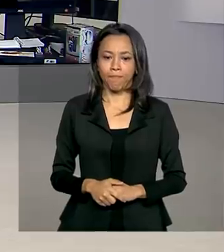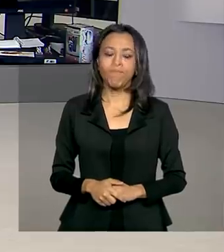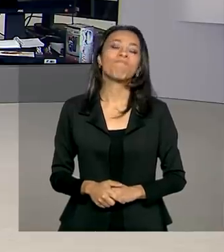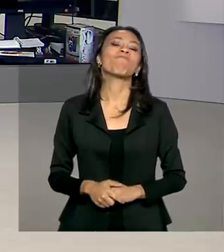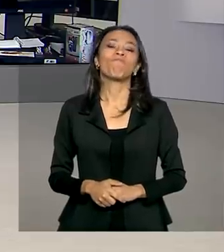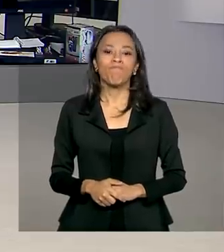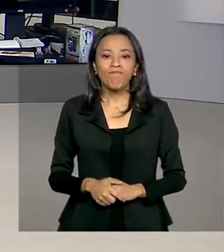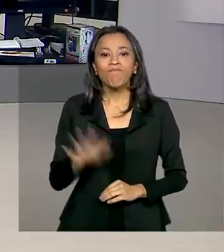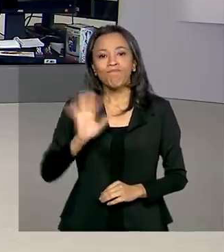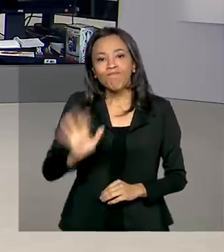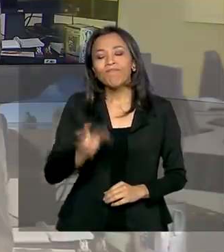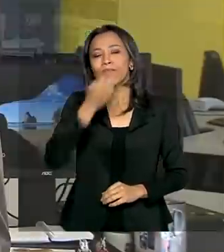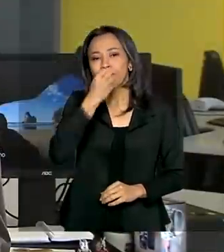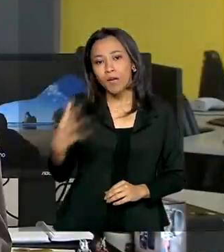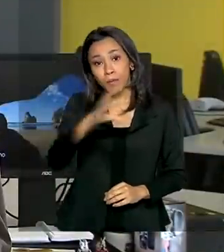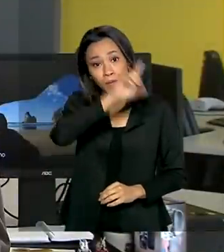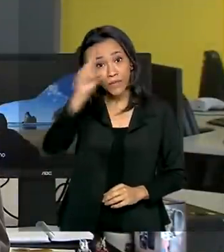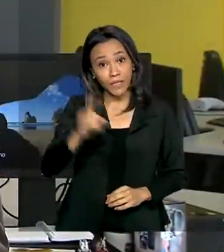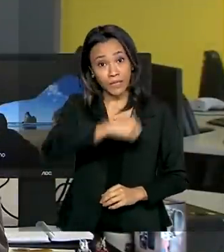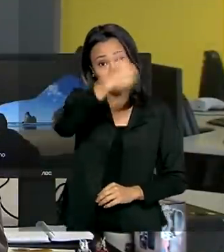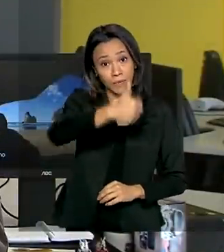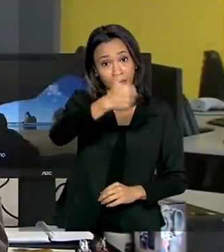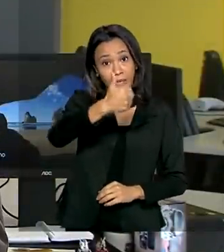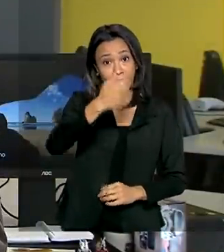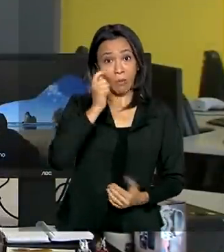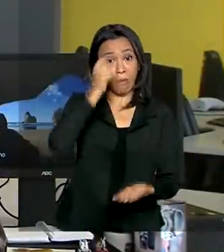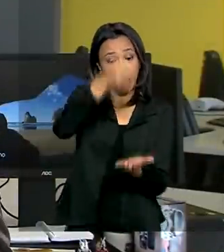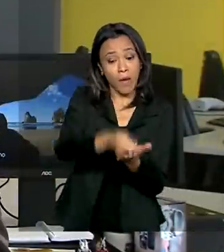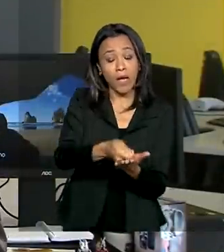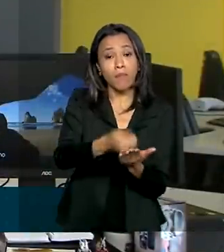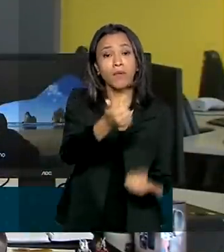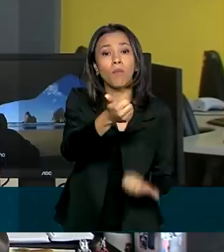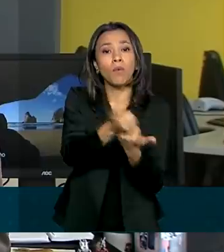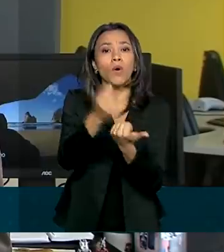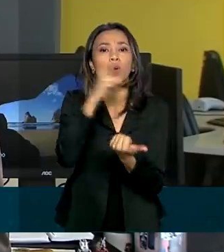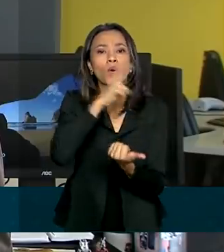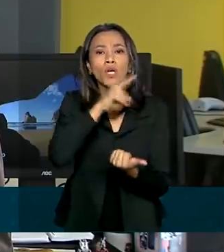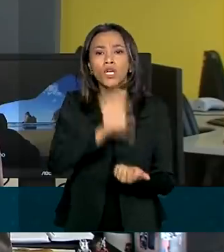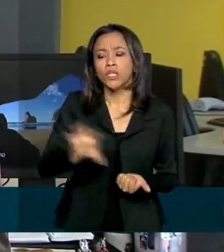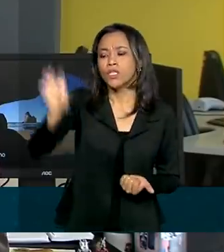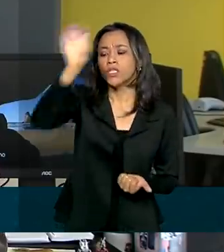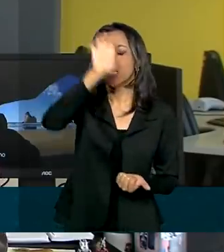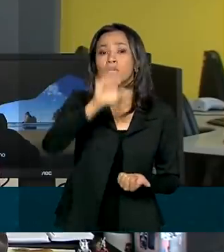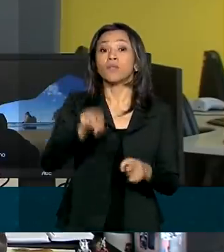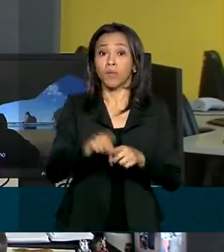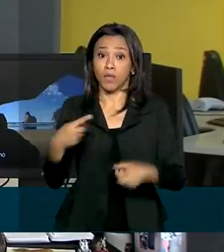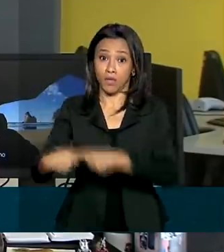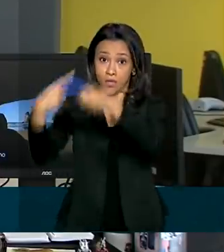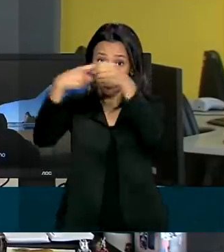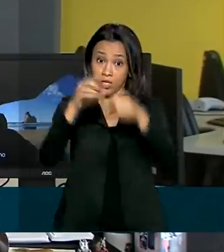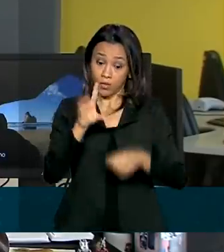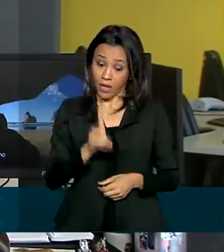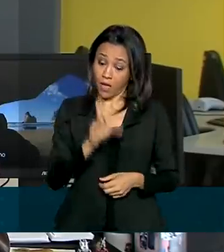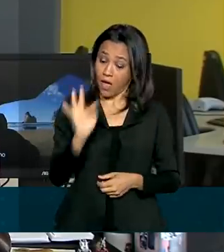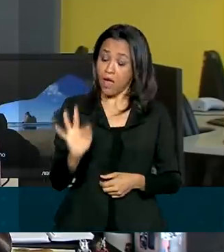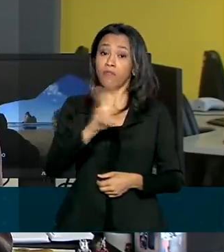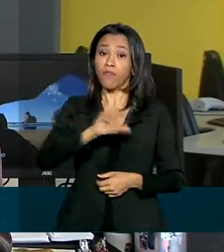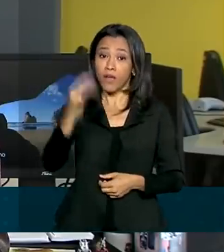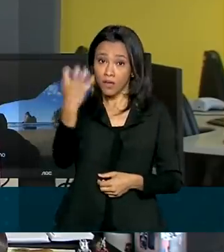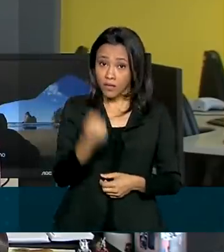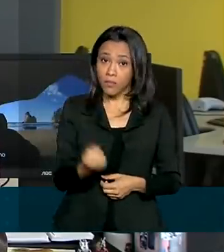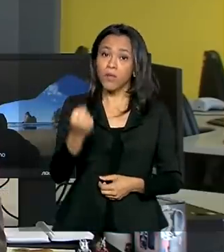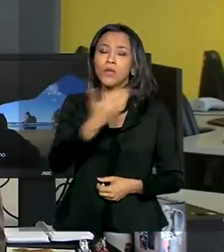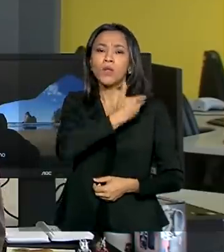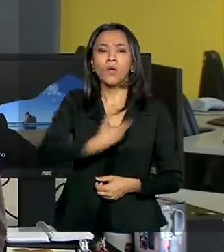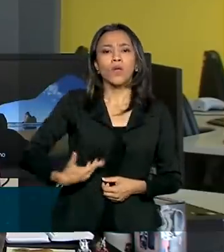Olá, Renata, bom dia. Nesta primeira parcela do auxílio financeiro, estados, municípios e o Distrito Federal vão receber do governo federal